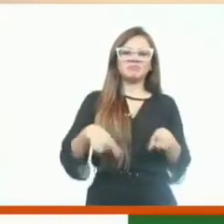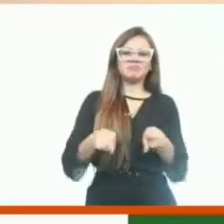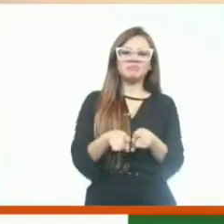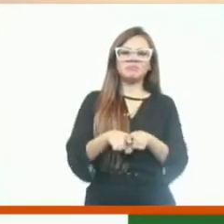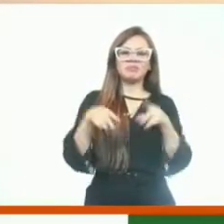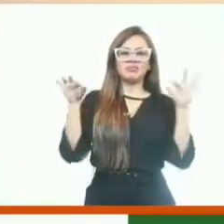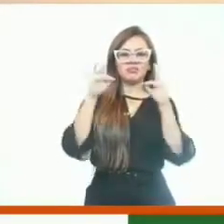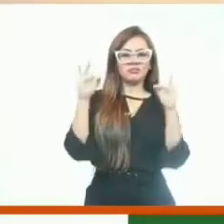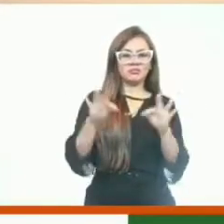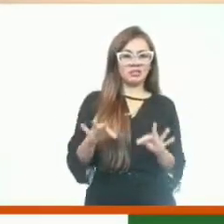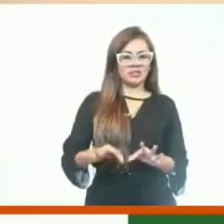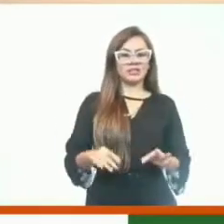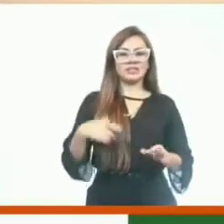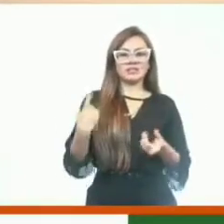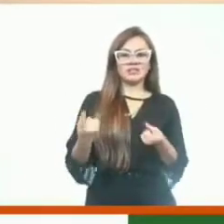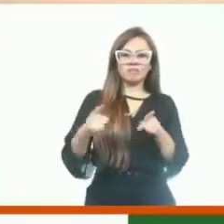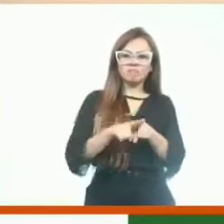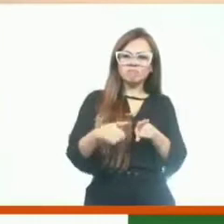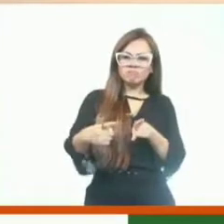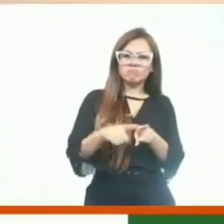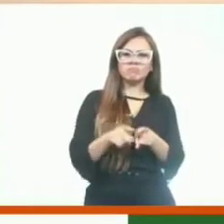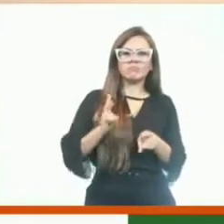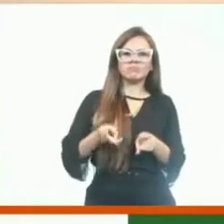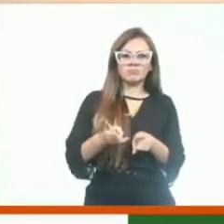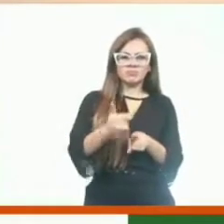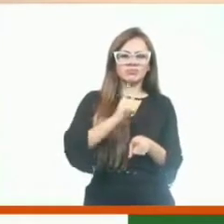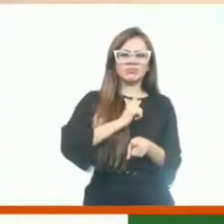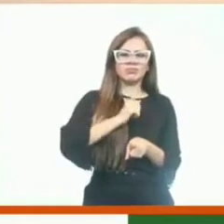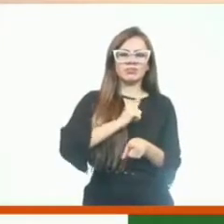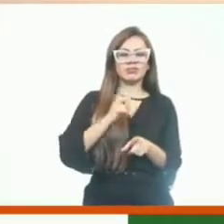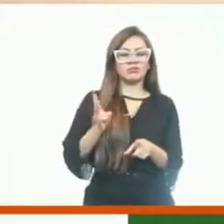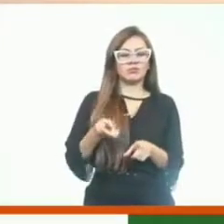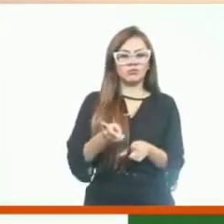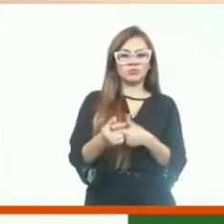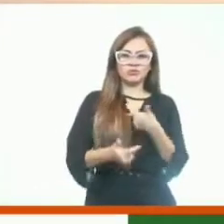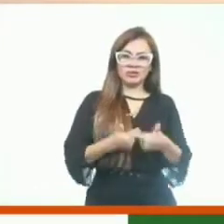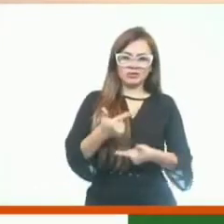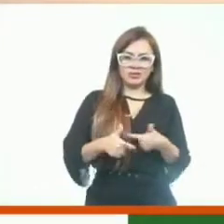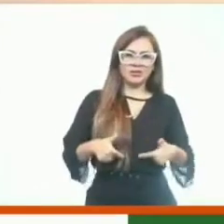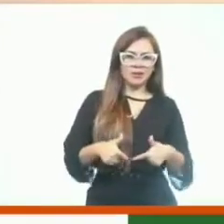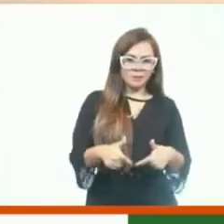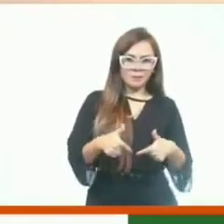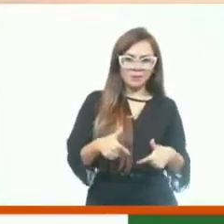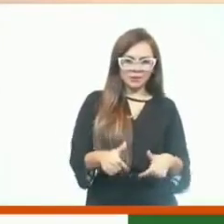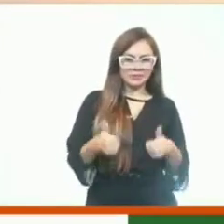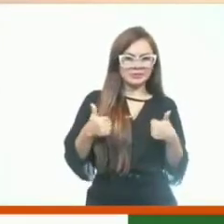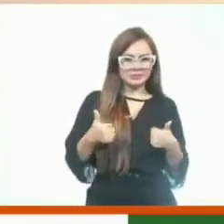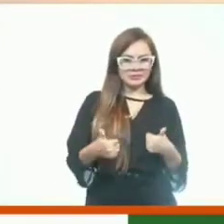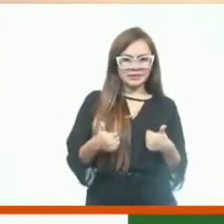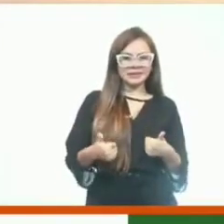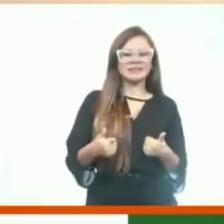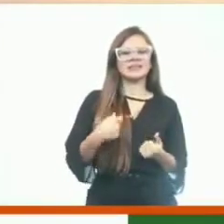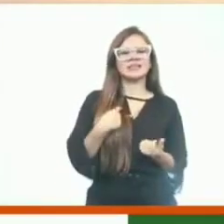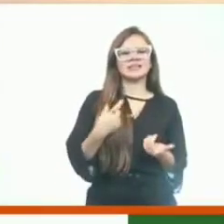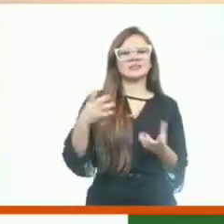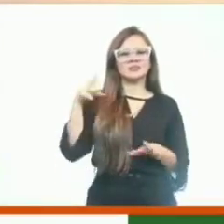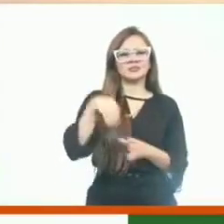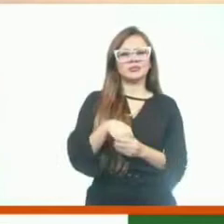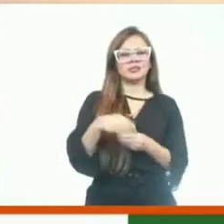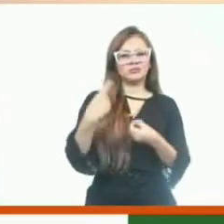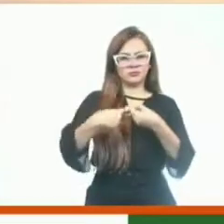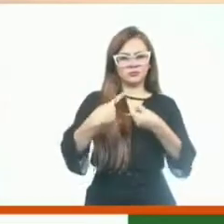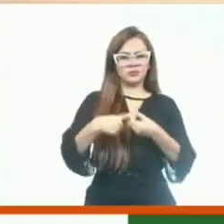feliz pelas parcerias que beneficiou a população. E vamos continuar trabalhando pelo benefício, pelo bem da nossa querida Acaraú.